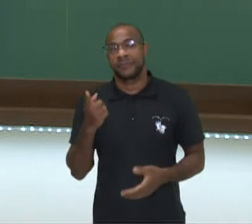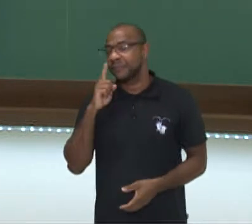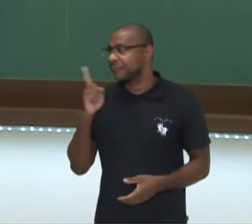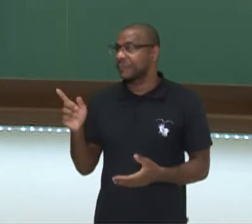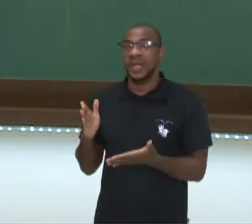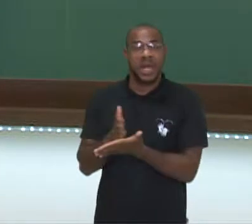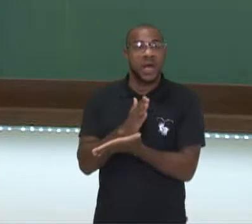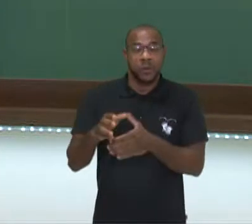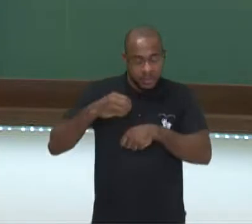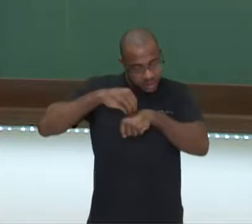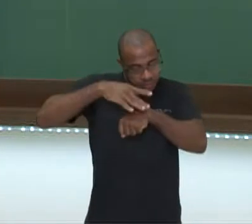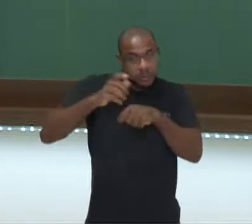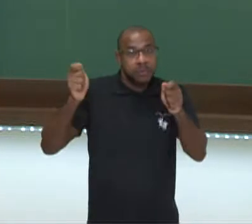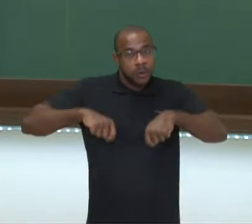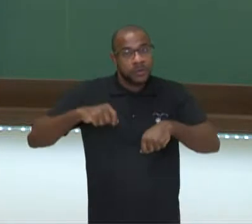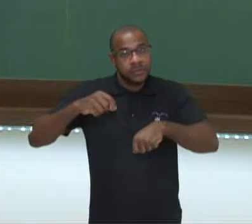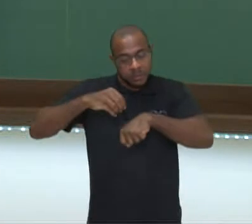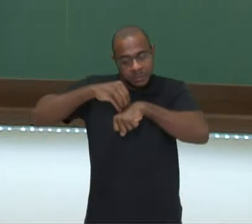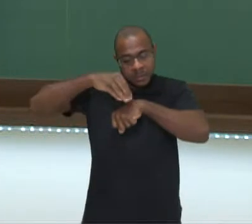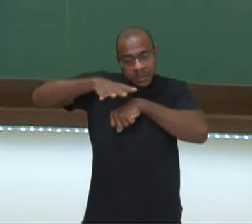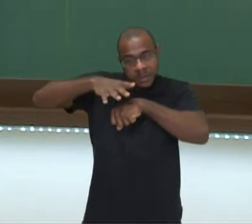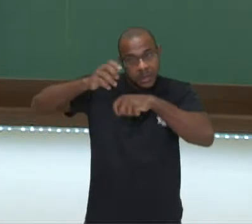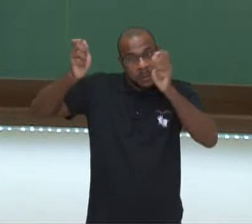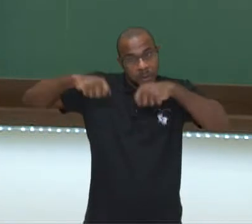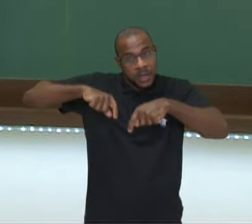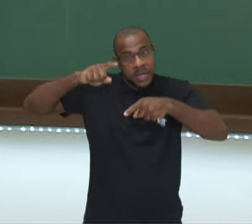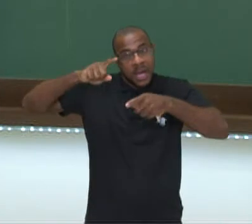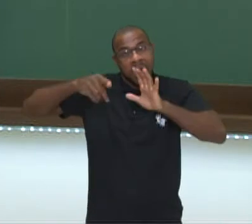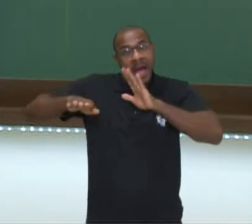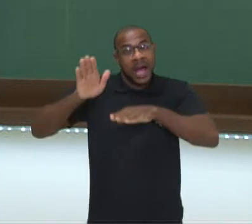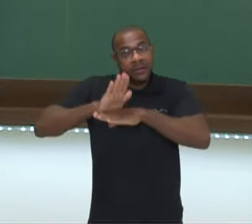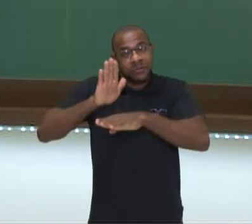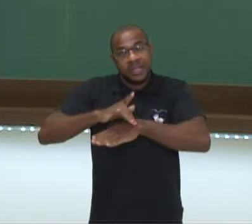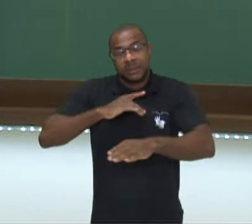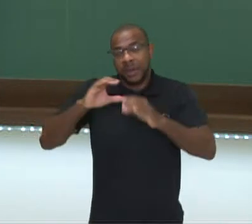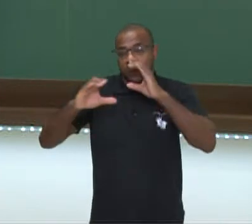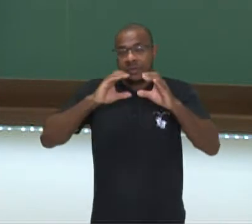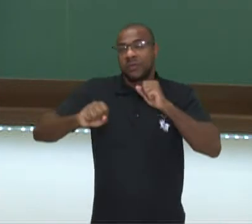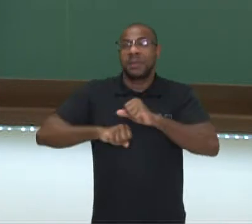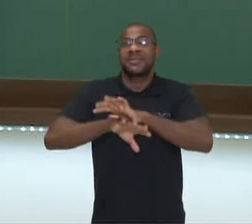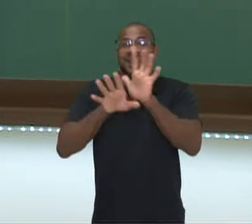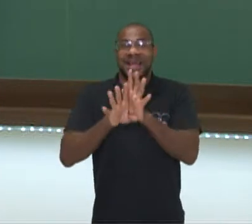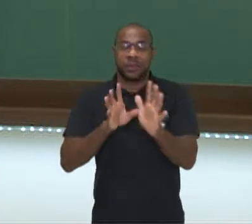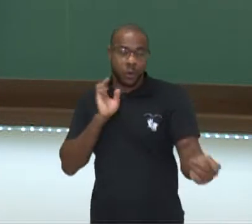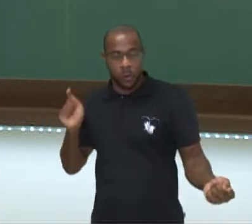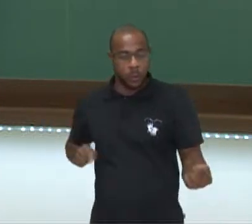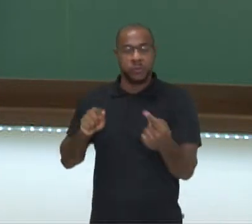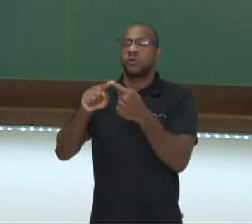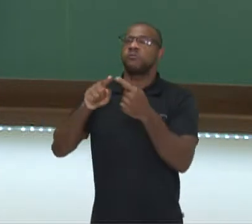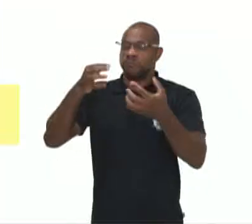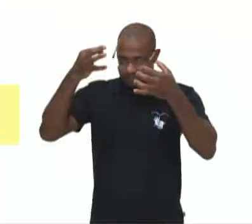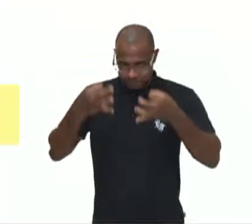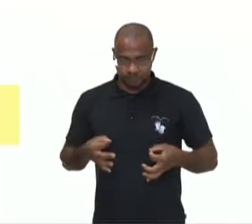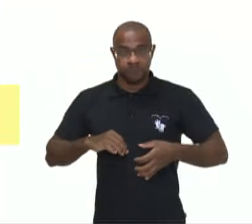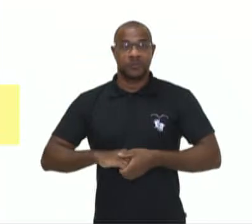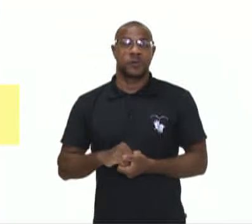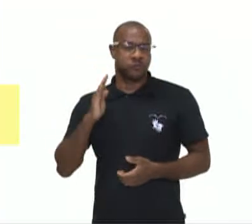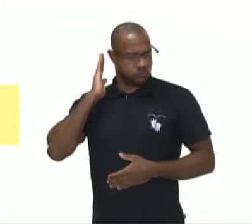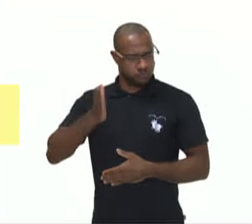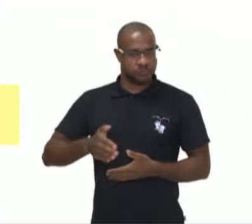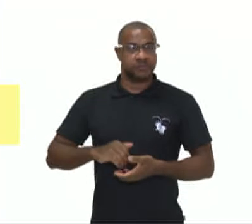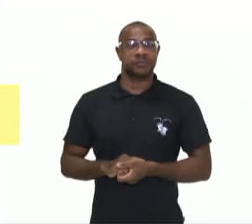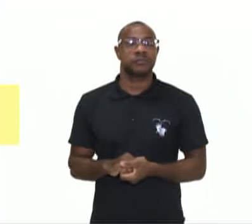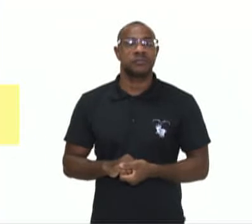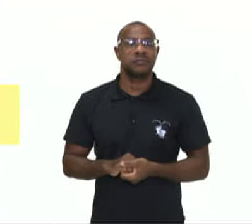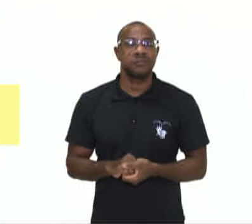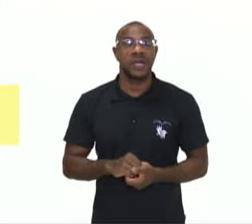Algumas dicas aí podem nos ajudar a ter uma comunicação mais clara, mais objetiva, mais assertiva. Por exemplo,